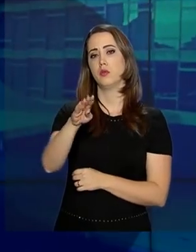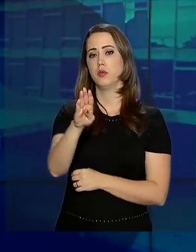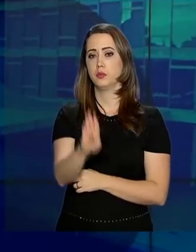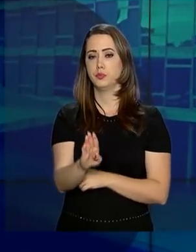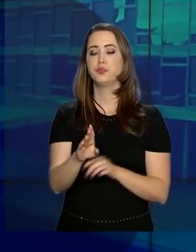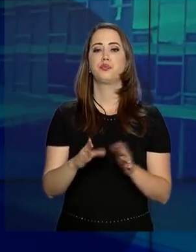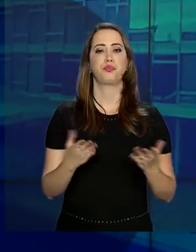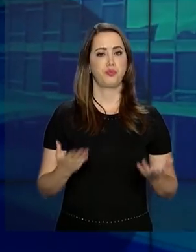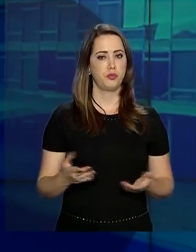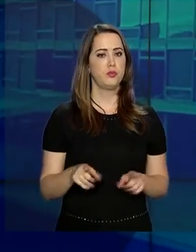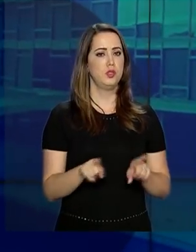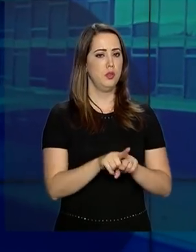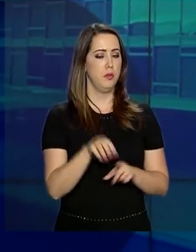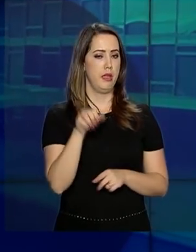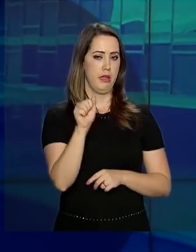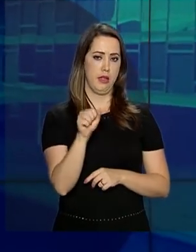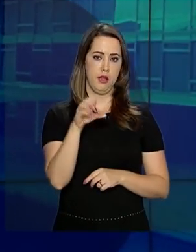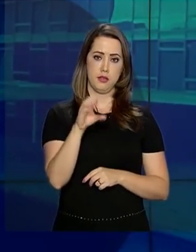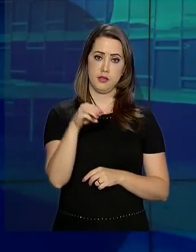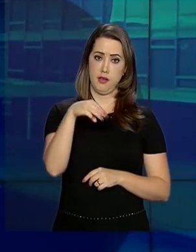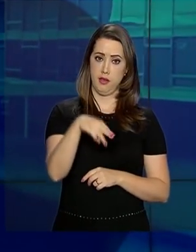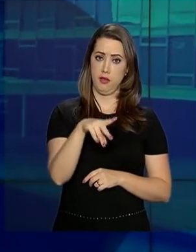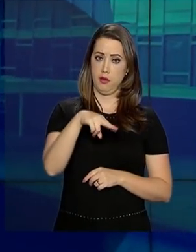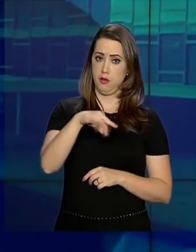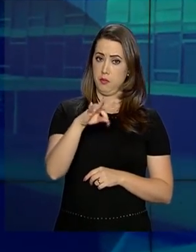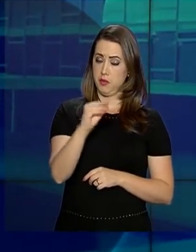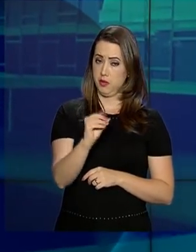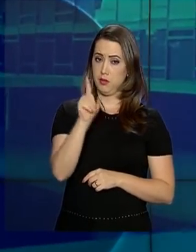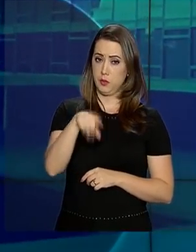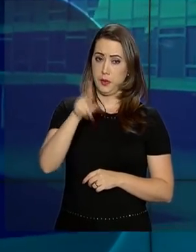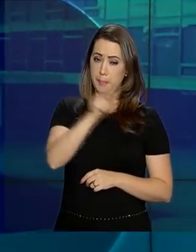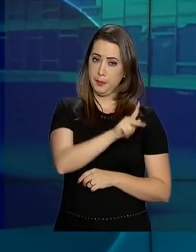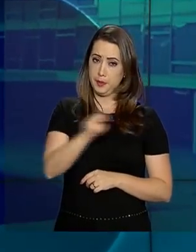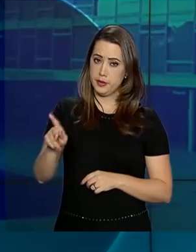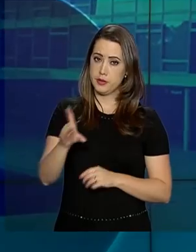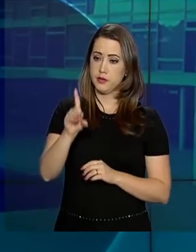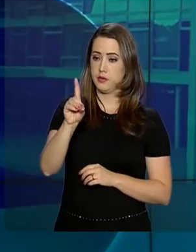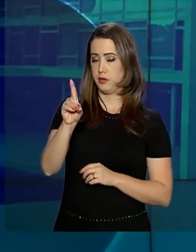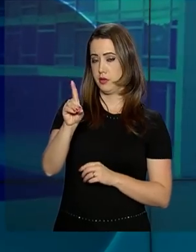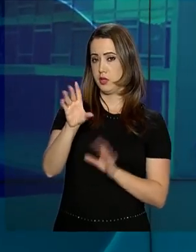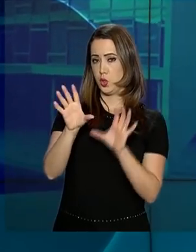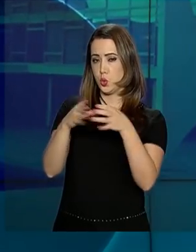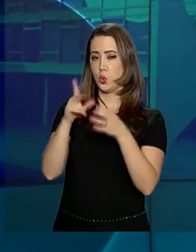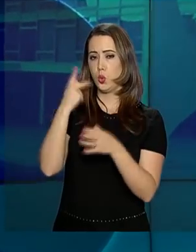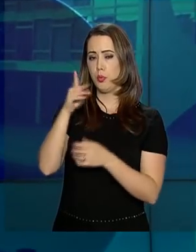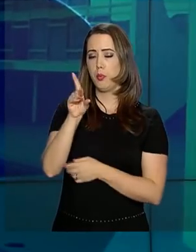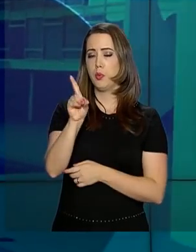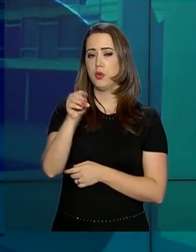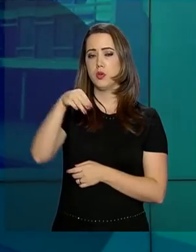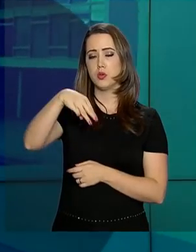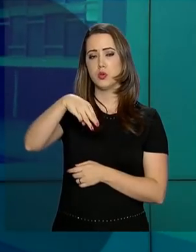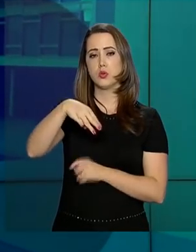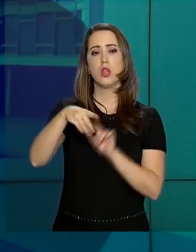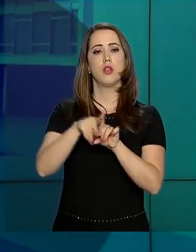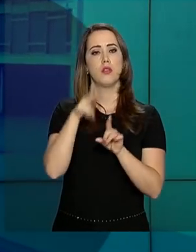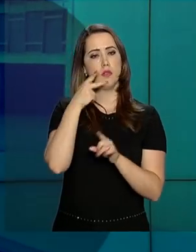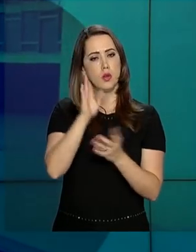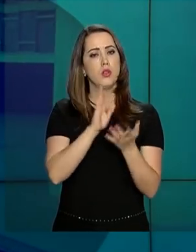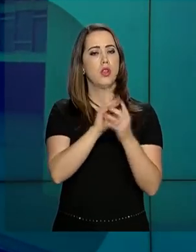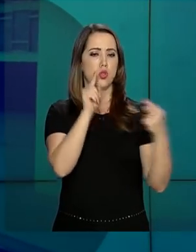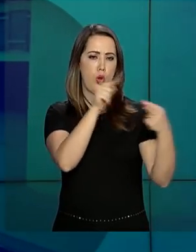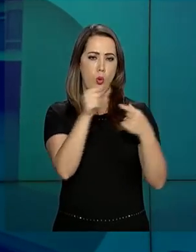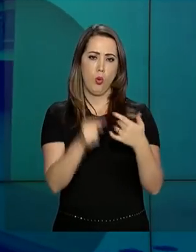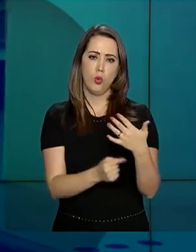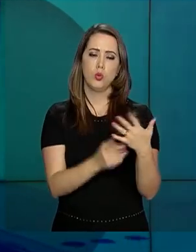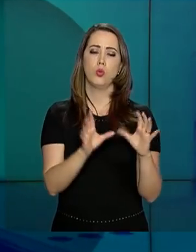Neto, que é prefeito de Salvador e presidente do DEM, disse que a proposta de reforma da Previdência está alinhada com os